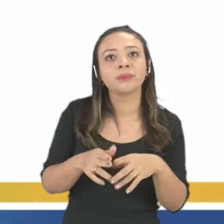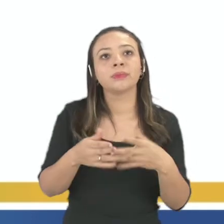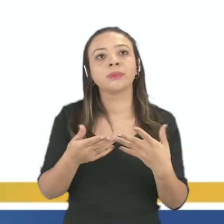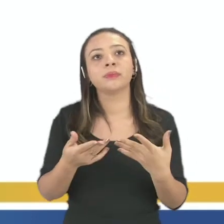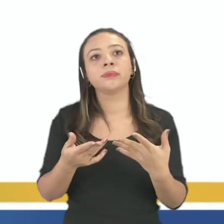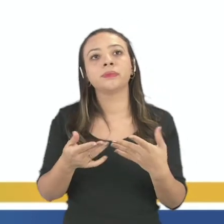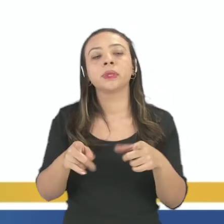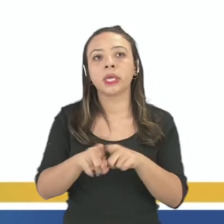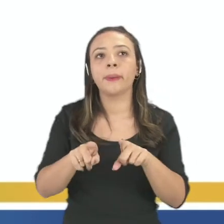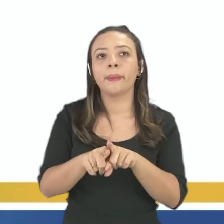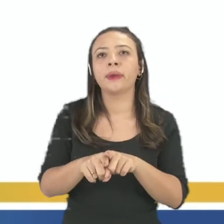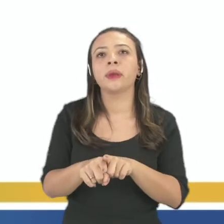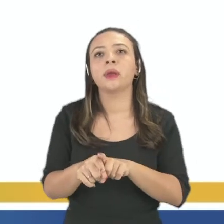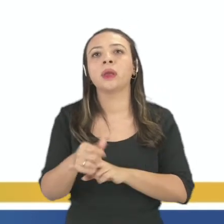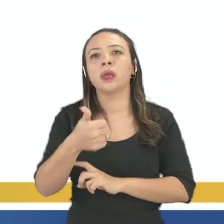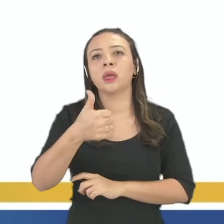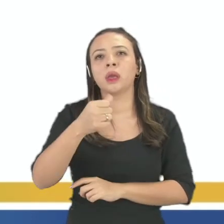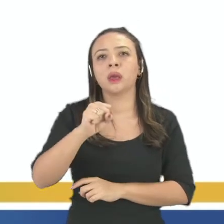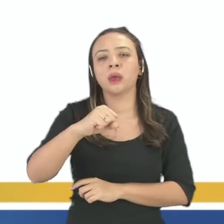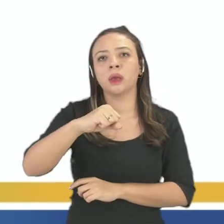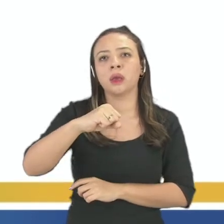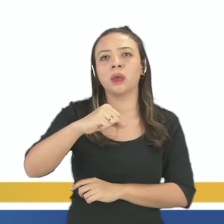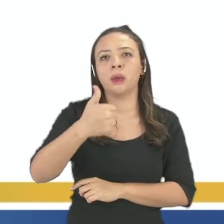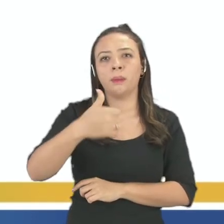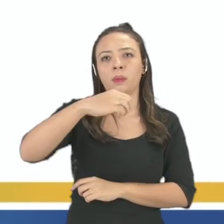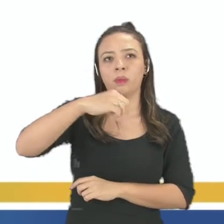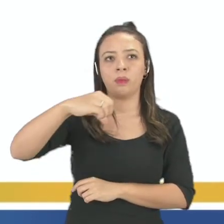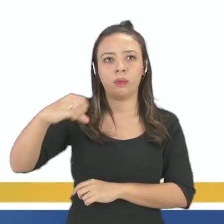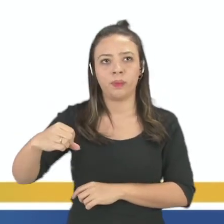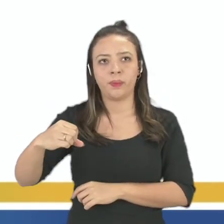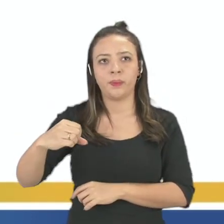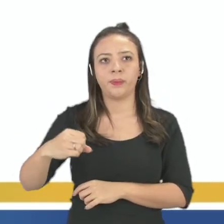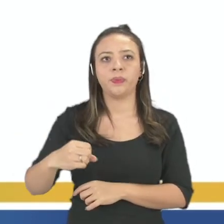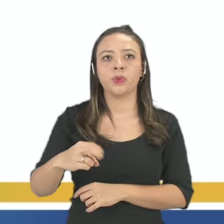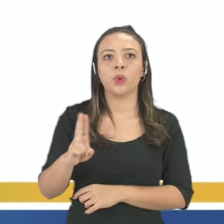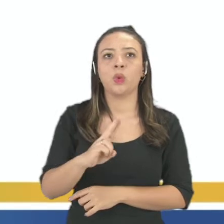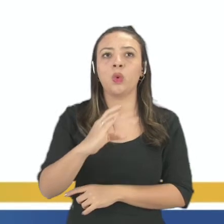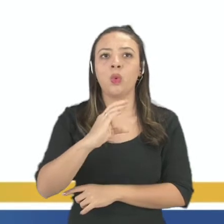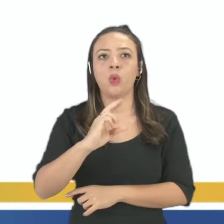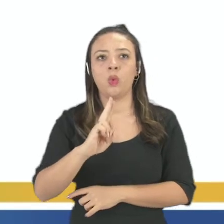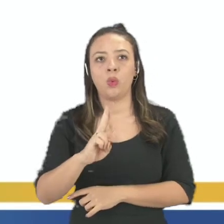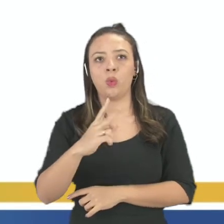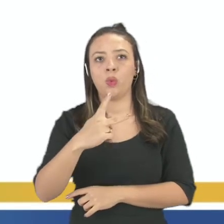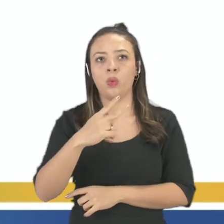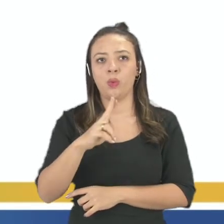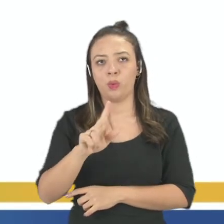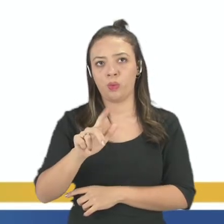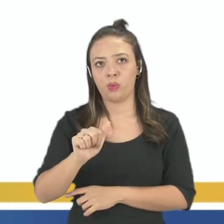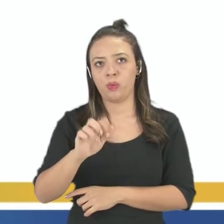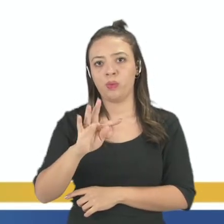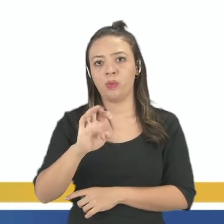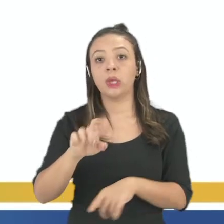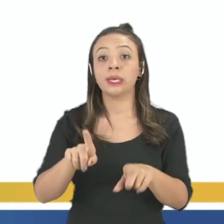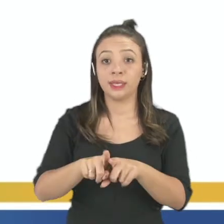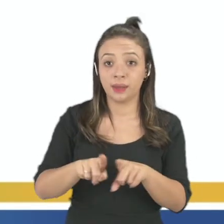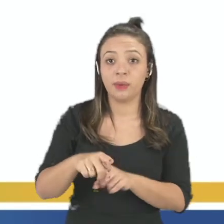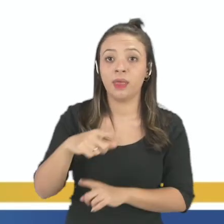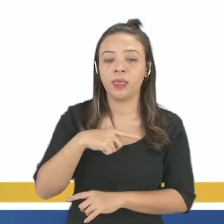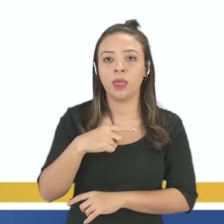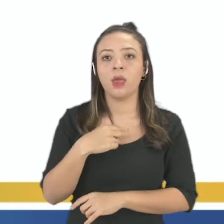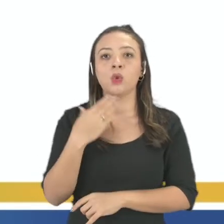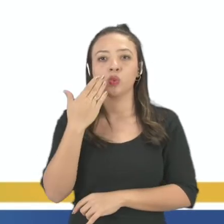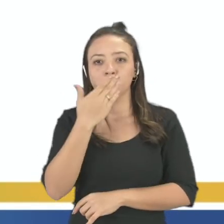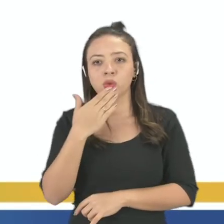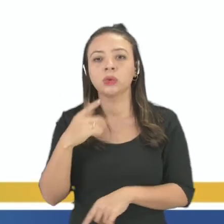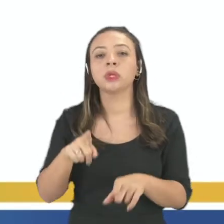cupulate é um tipo de substância que tem o sabor, o aroma, tá? Do chocolate.